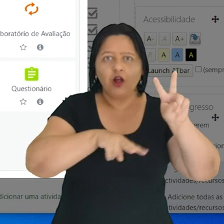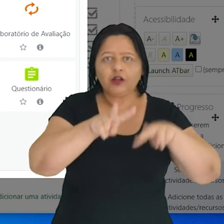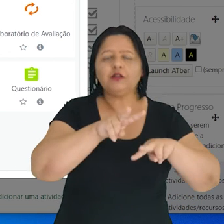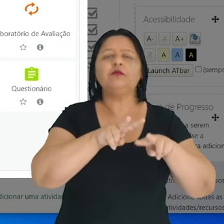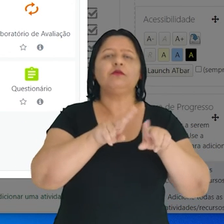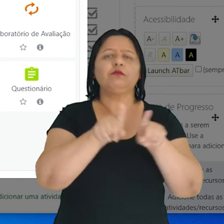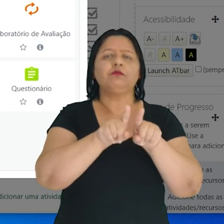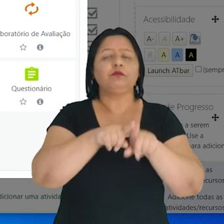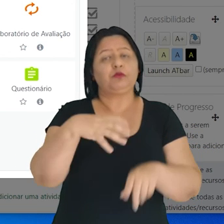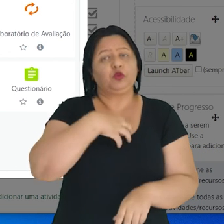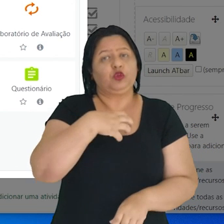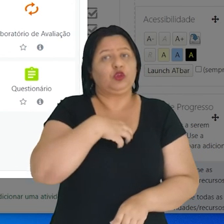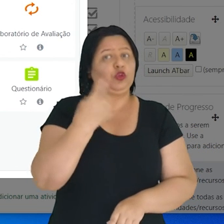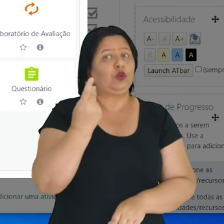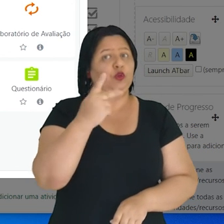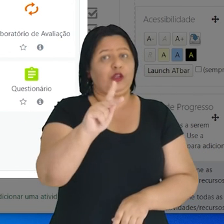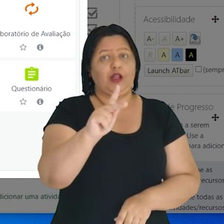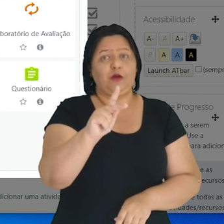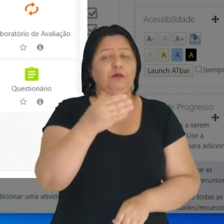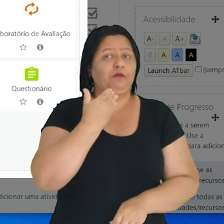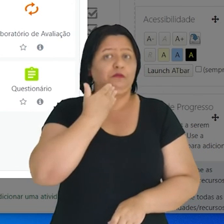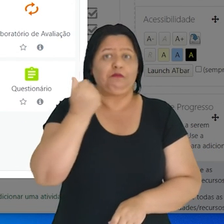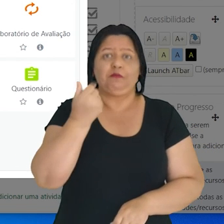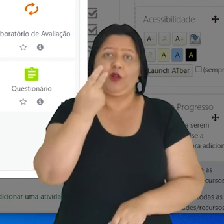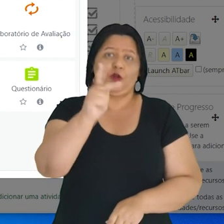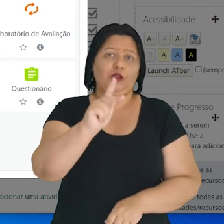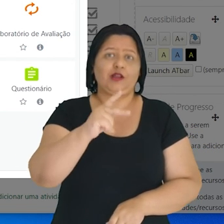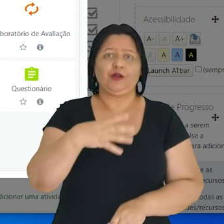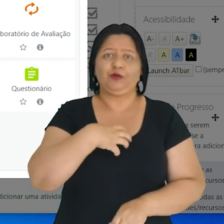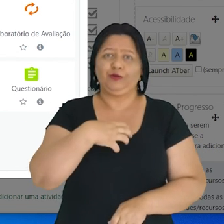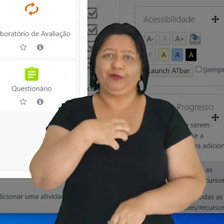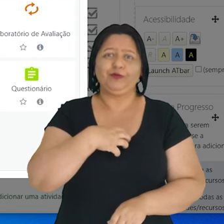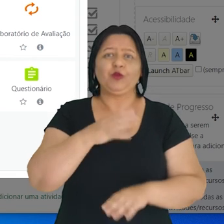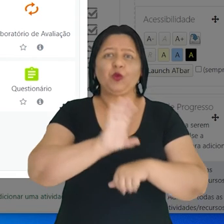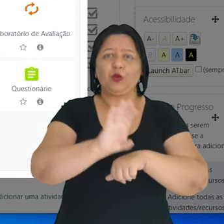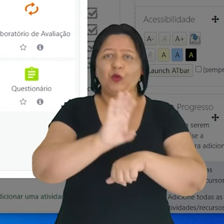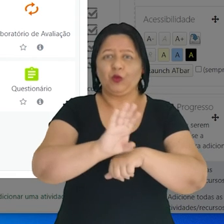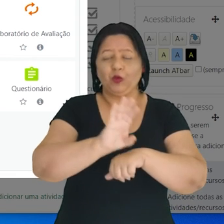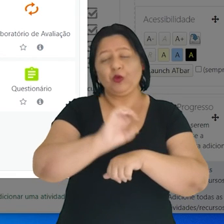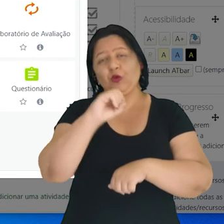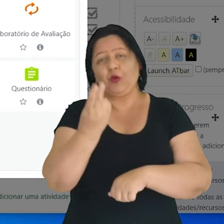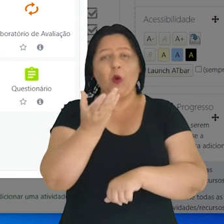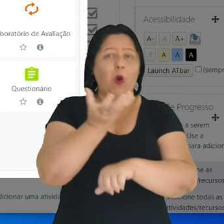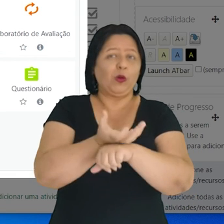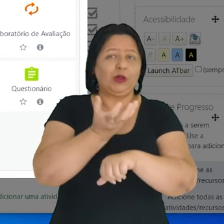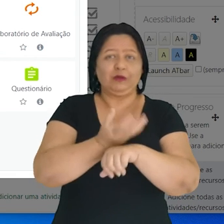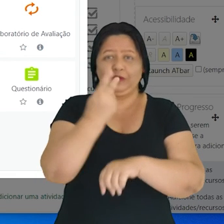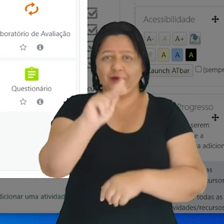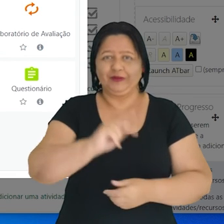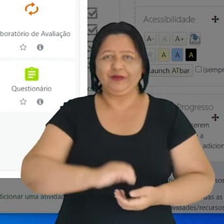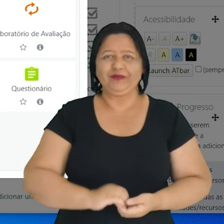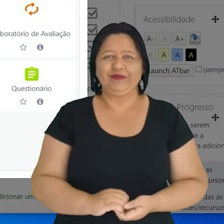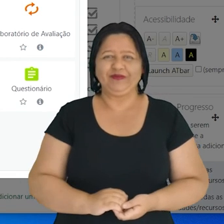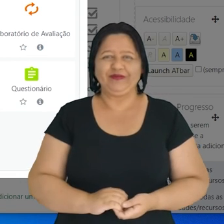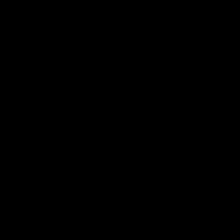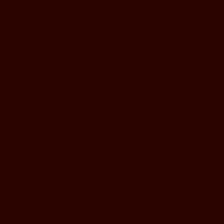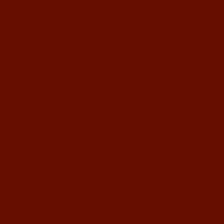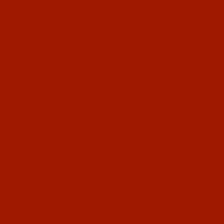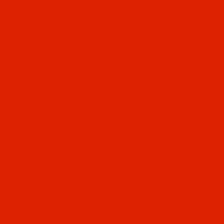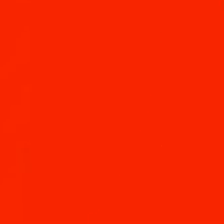avaliativas, da forma que você considerar mais adequado no seu curso ou na sua disciplina.